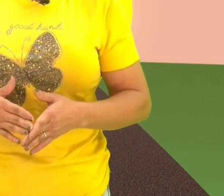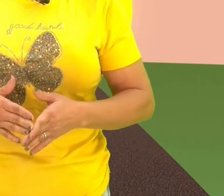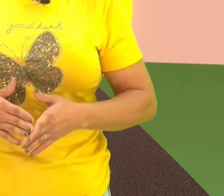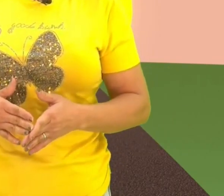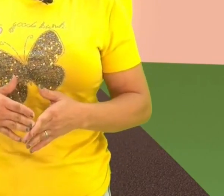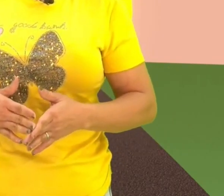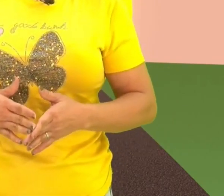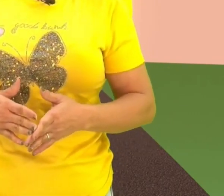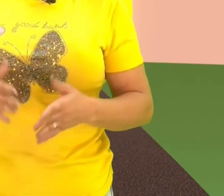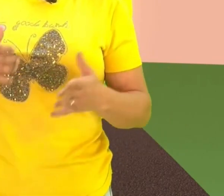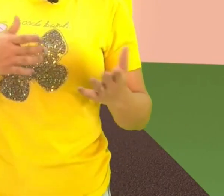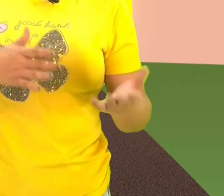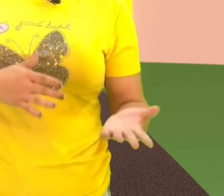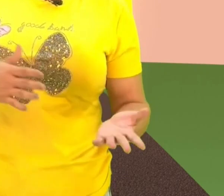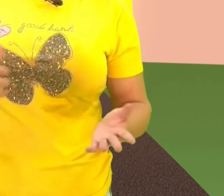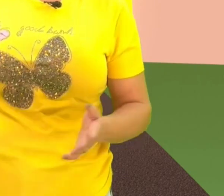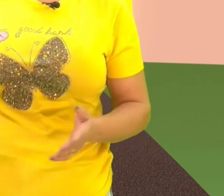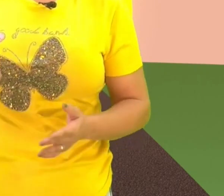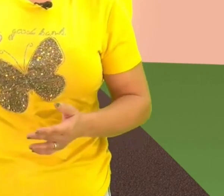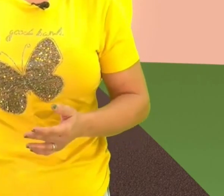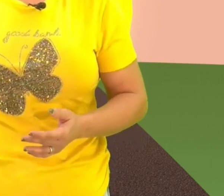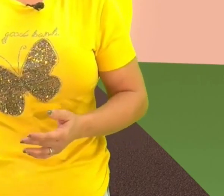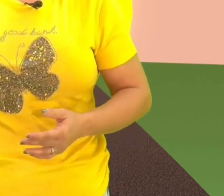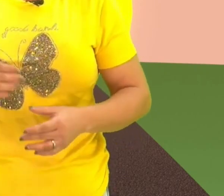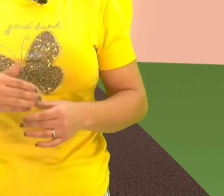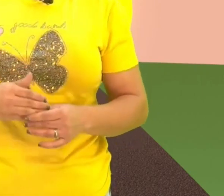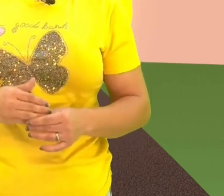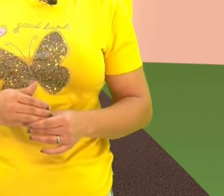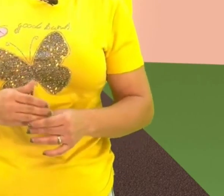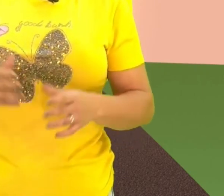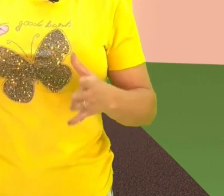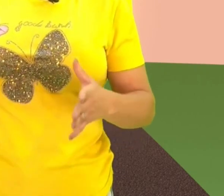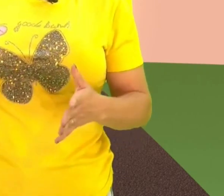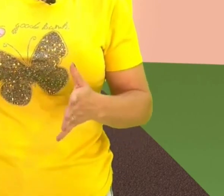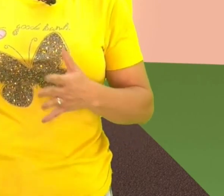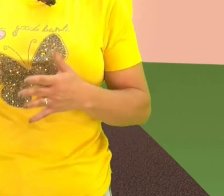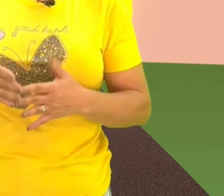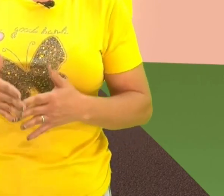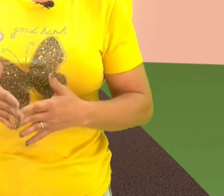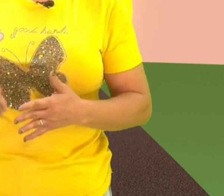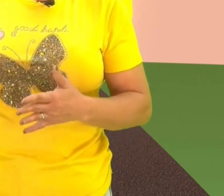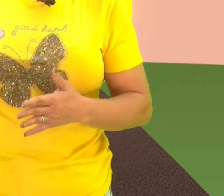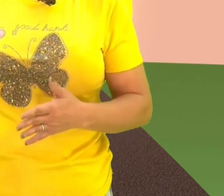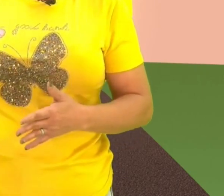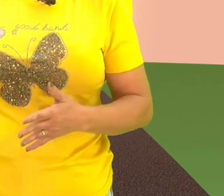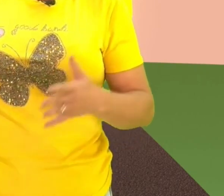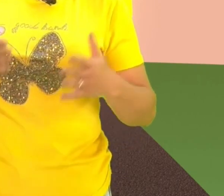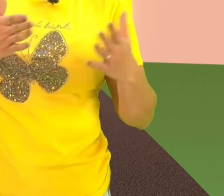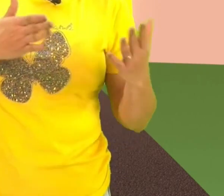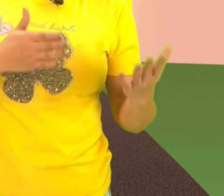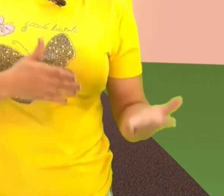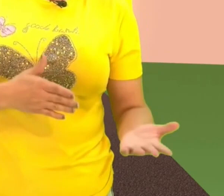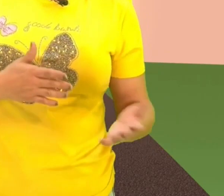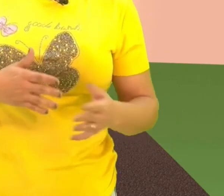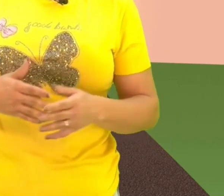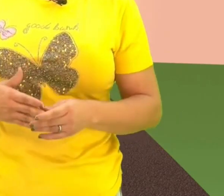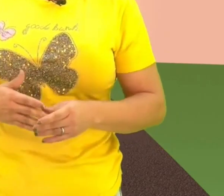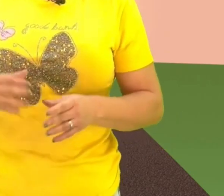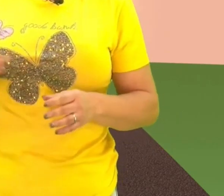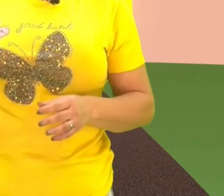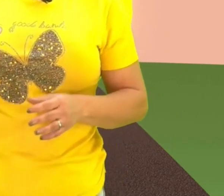negativamente em relação a outro grupo. Mas voltando à questão da